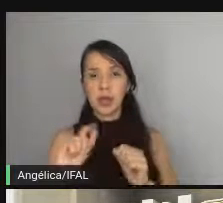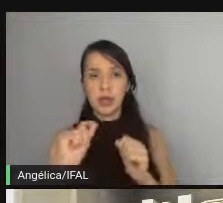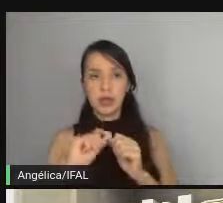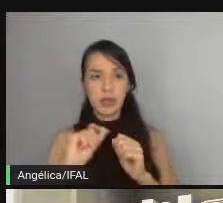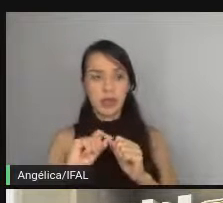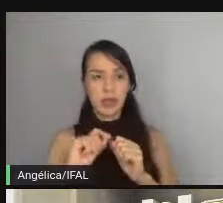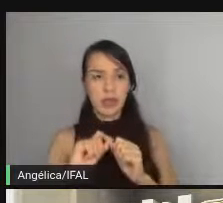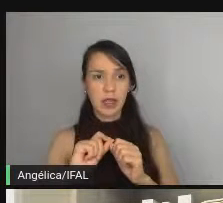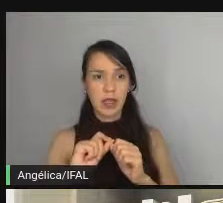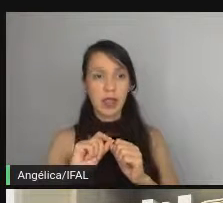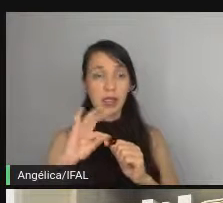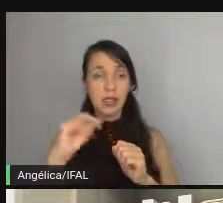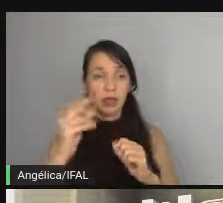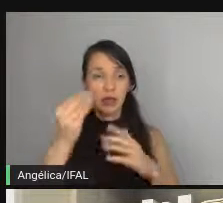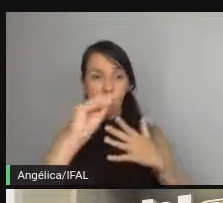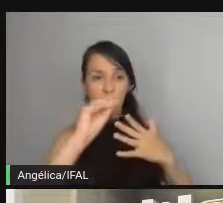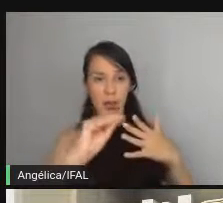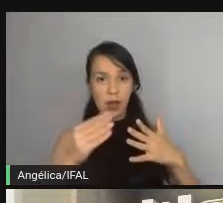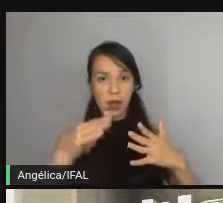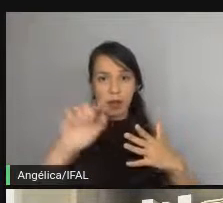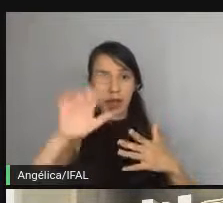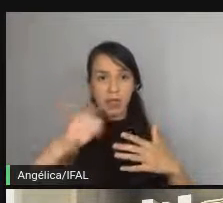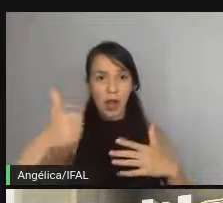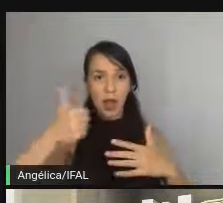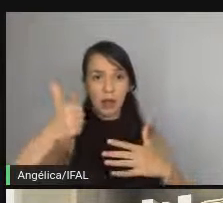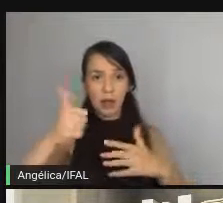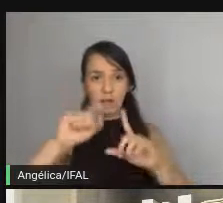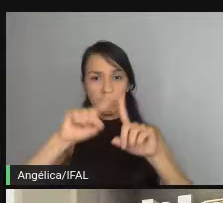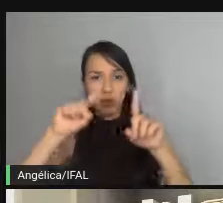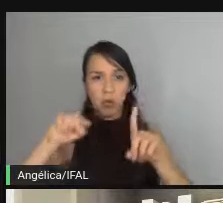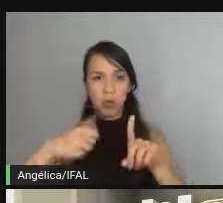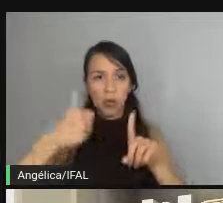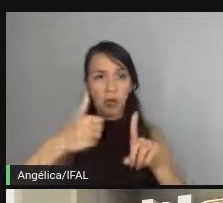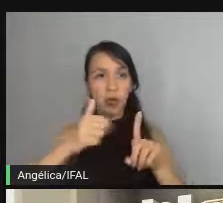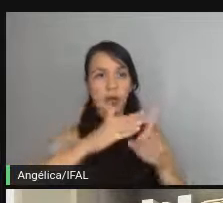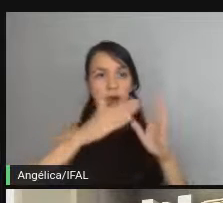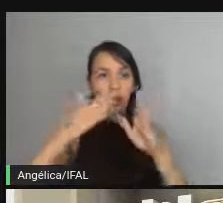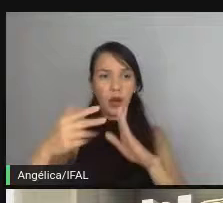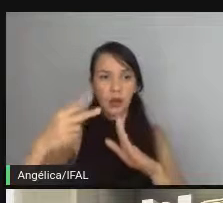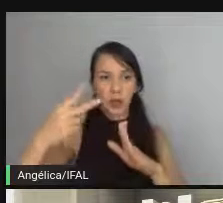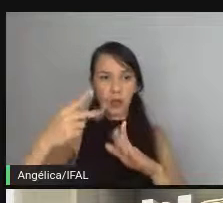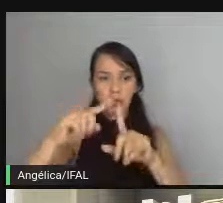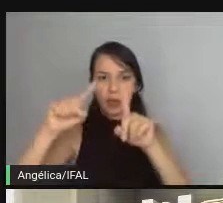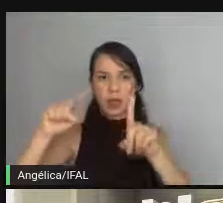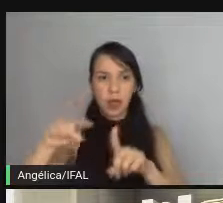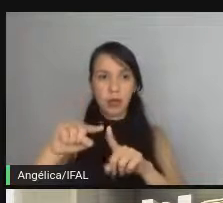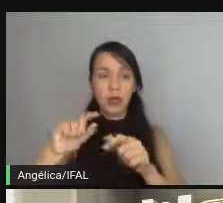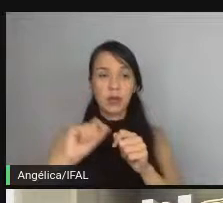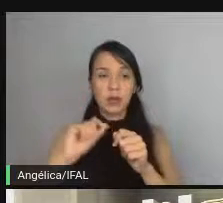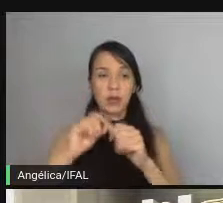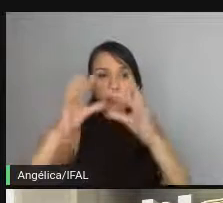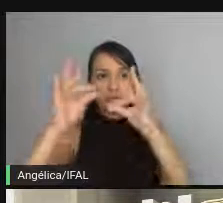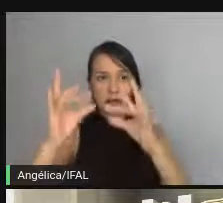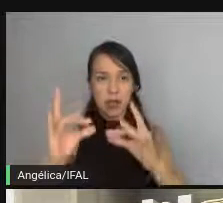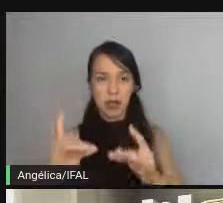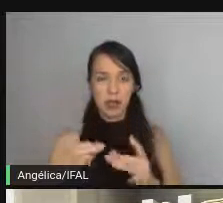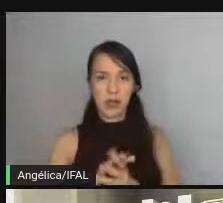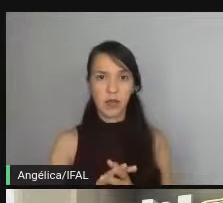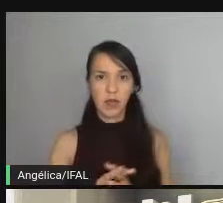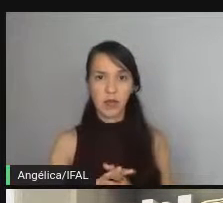se tudo foi implementado para esse cenário 1 a gente vai pegar o próximo cenário que a gente descreveu